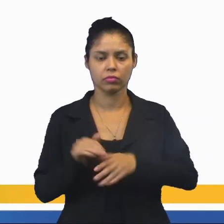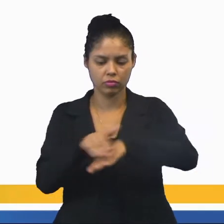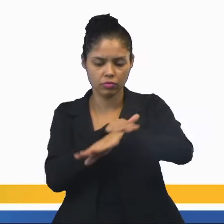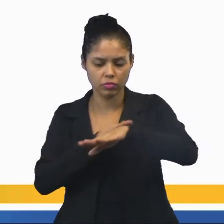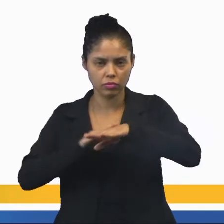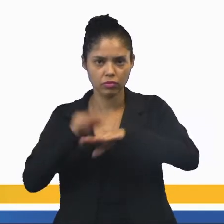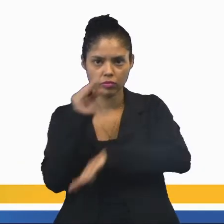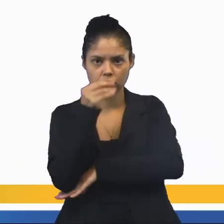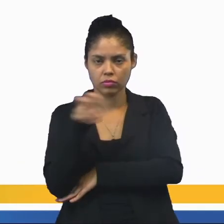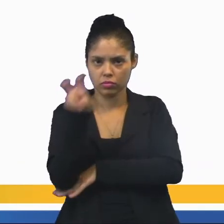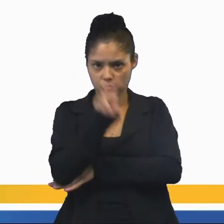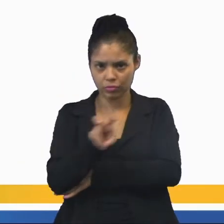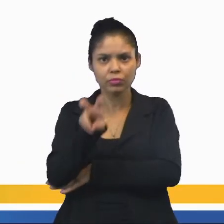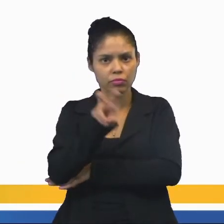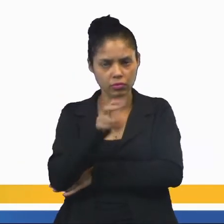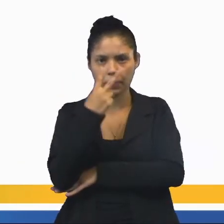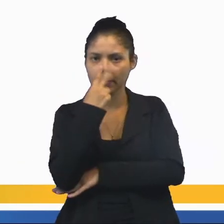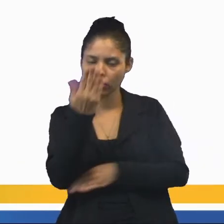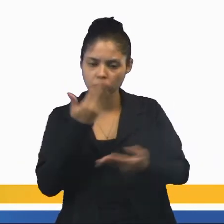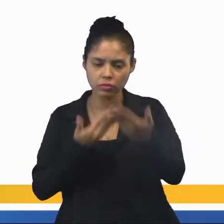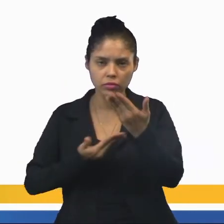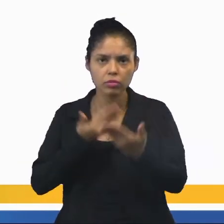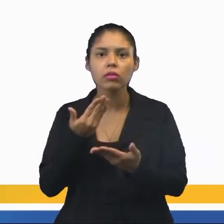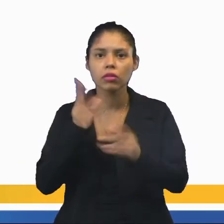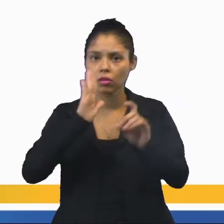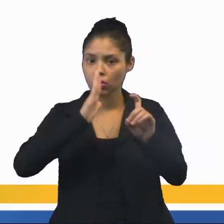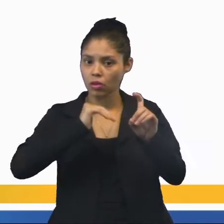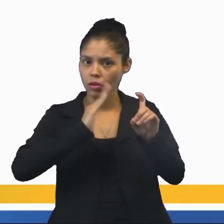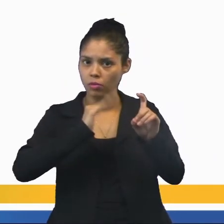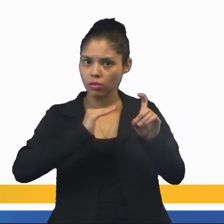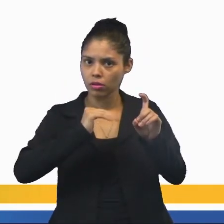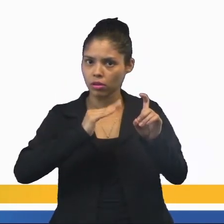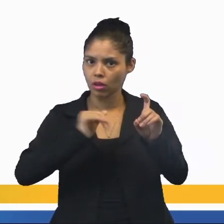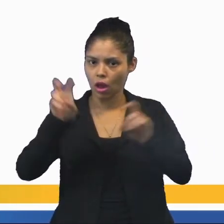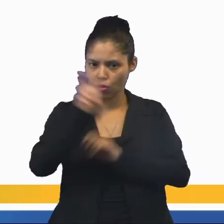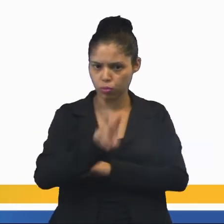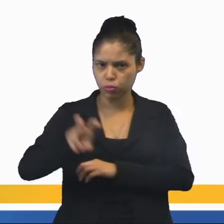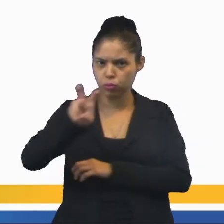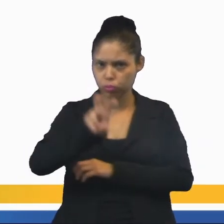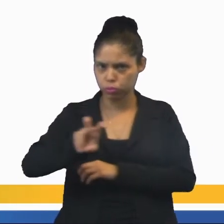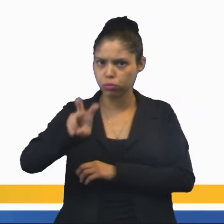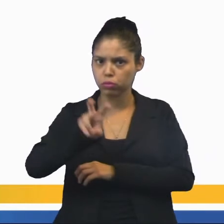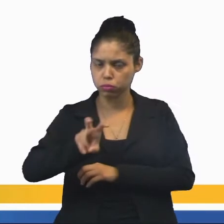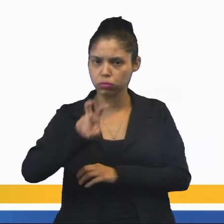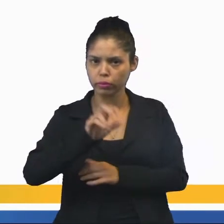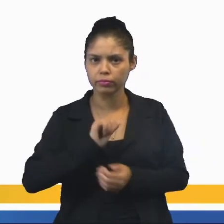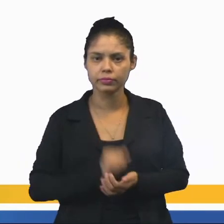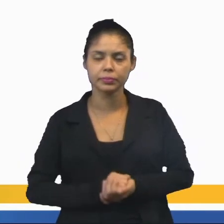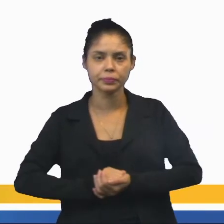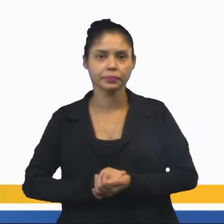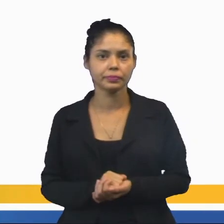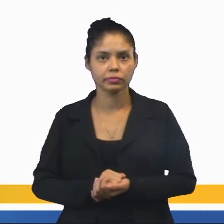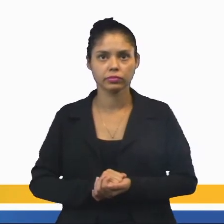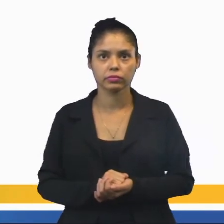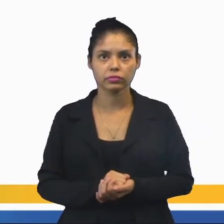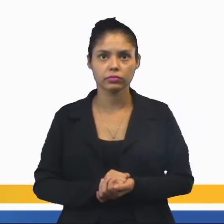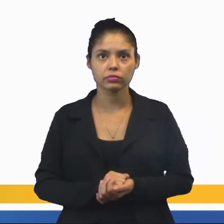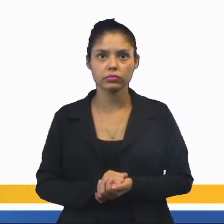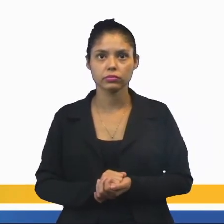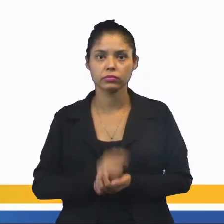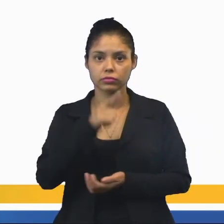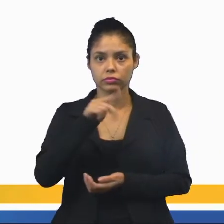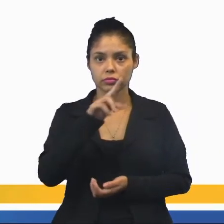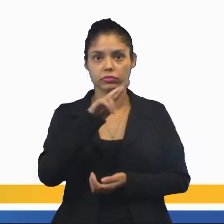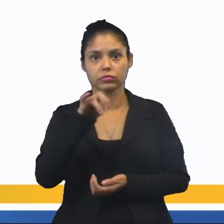cobra, está relacionada ao mito da jiboia, que está presente na maioria da gênese, do